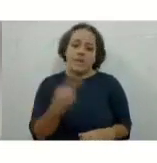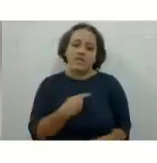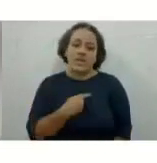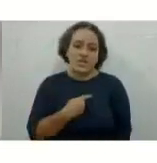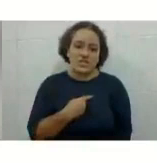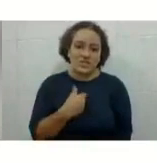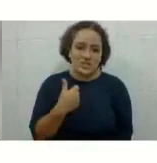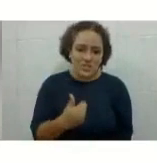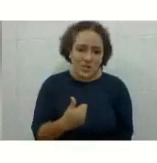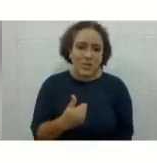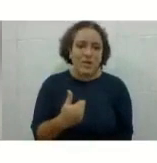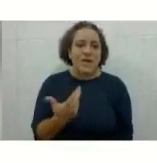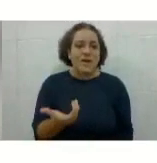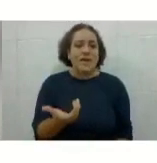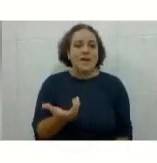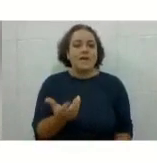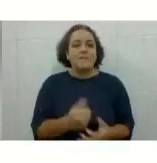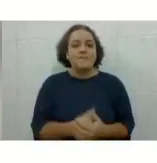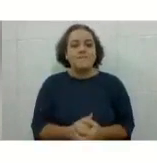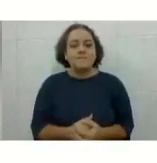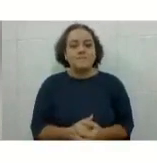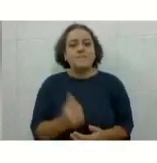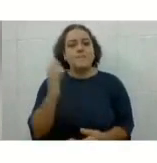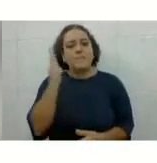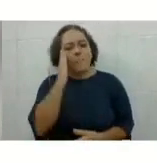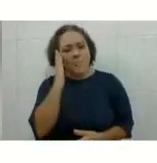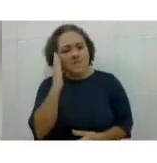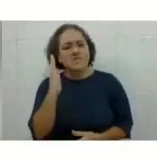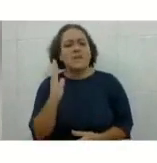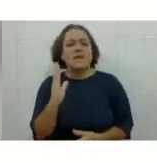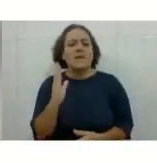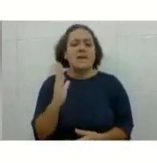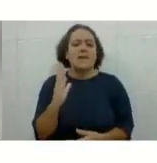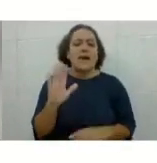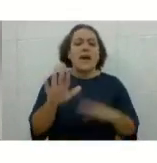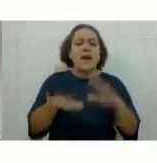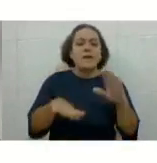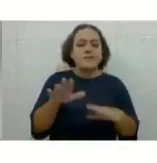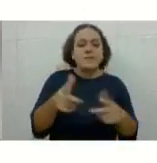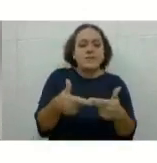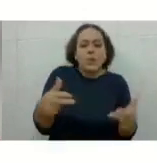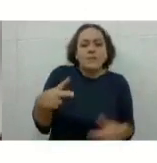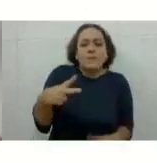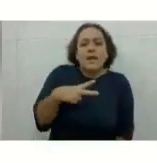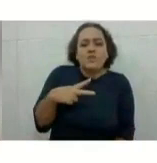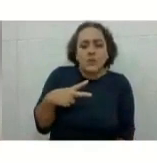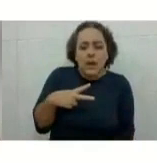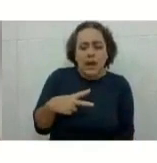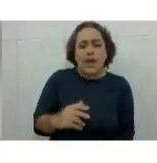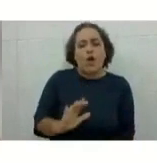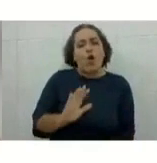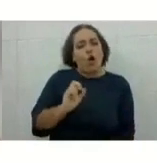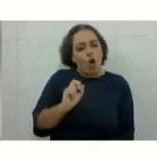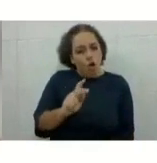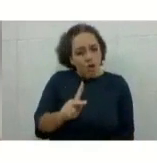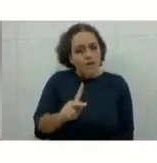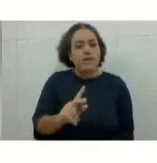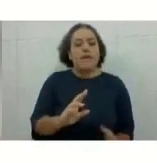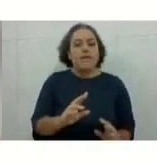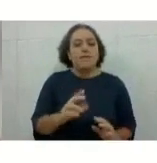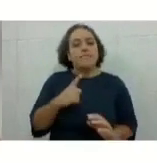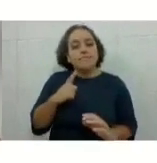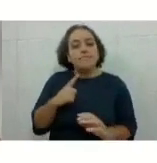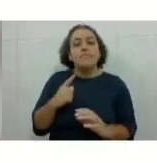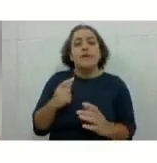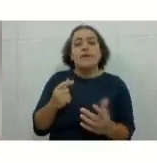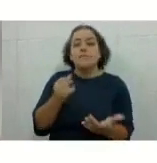né? Eu sei que tem questões que são particulares e que não vêm ao caso, mas se você não está conseguindo acompanhar a disciplina, você está